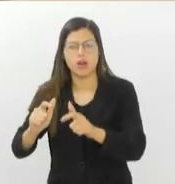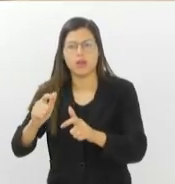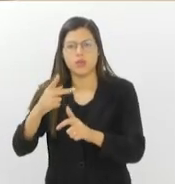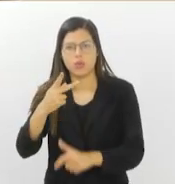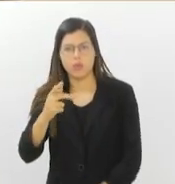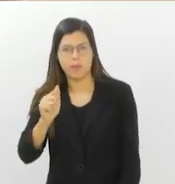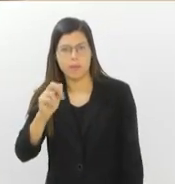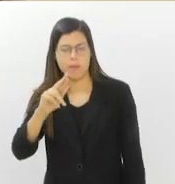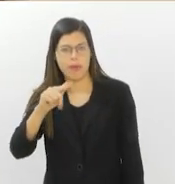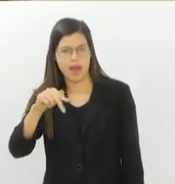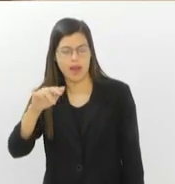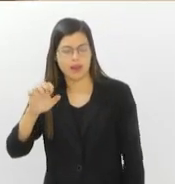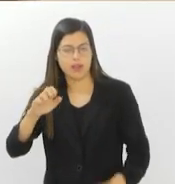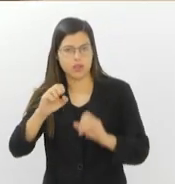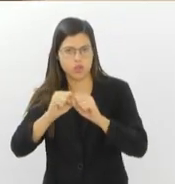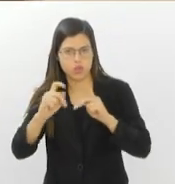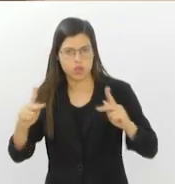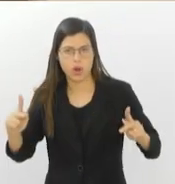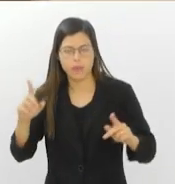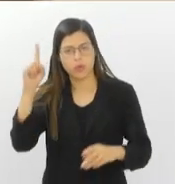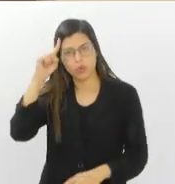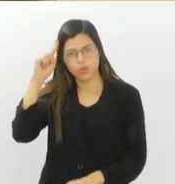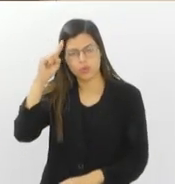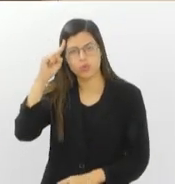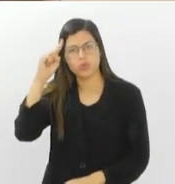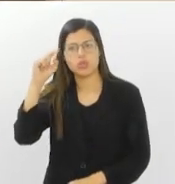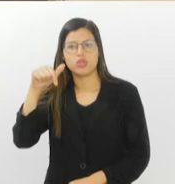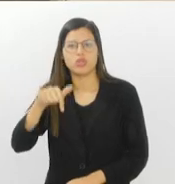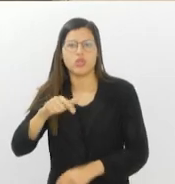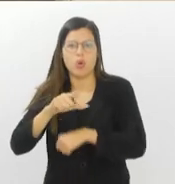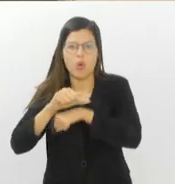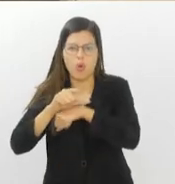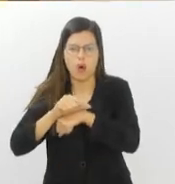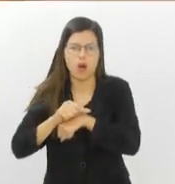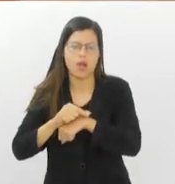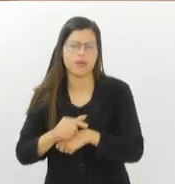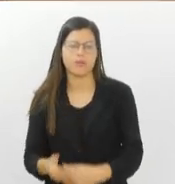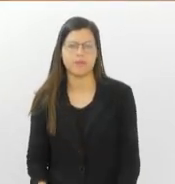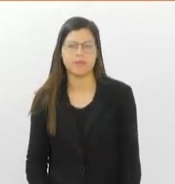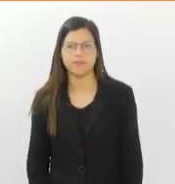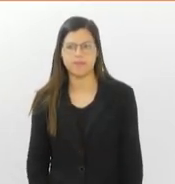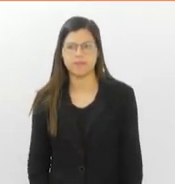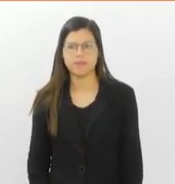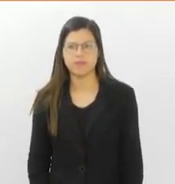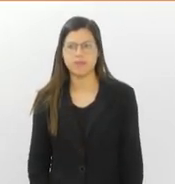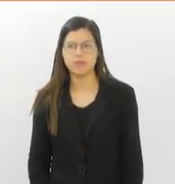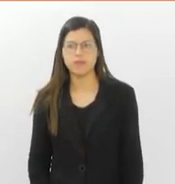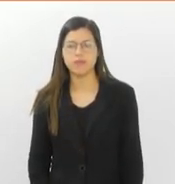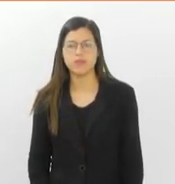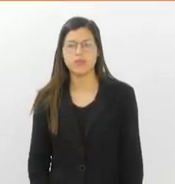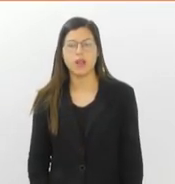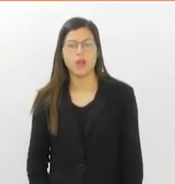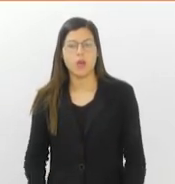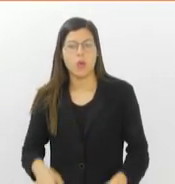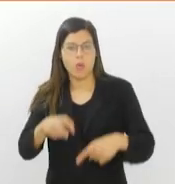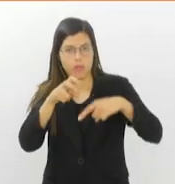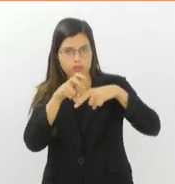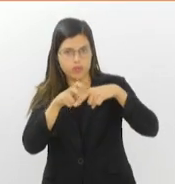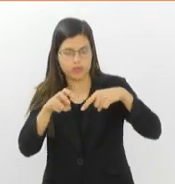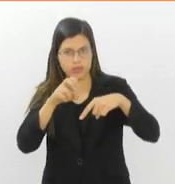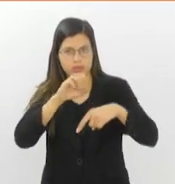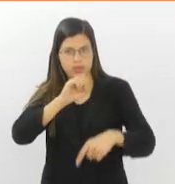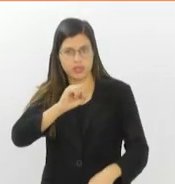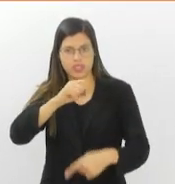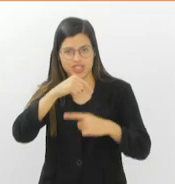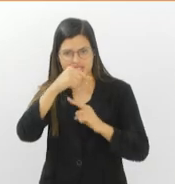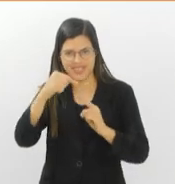que abre todos os dias, de acordo com o horário de funcionamento do centro comercial. Os bondes de Santa Tereza fecharam o